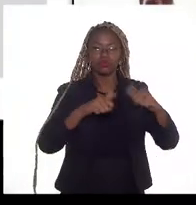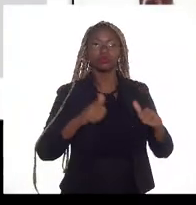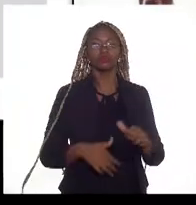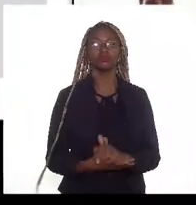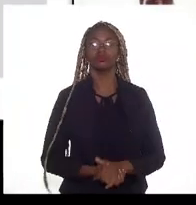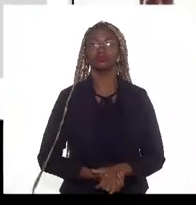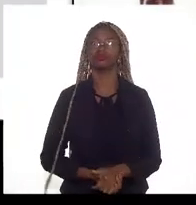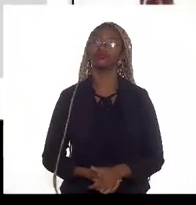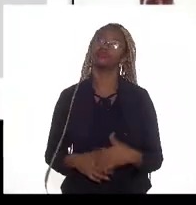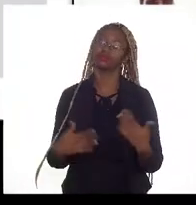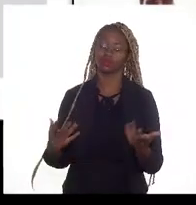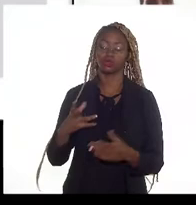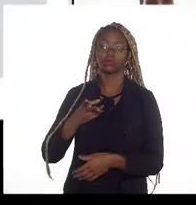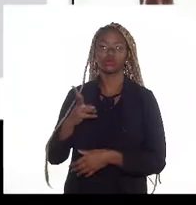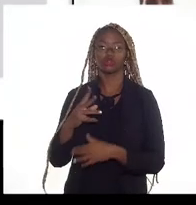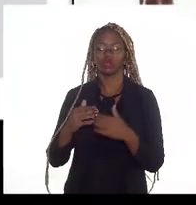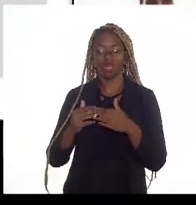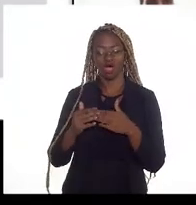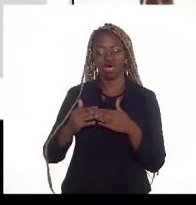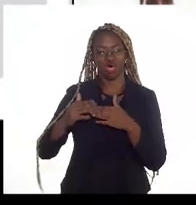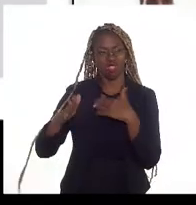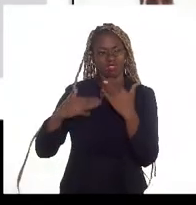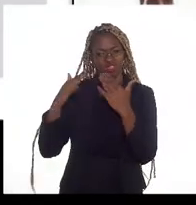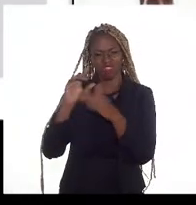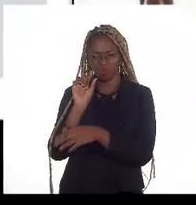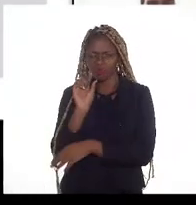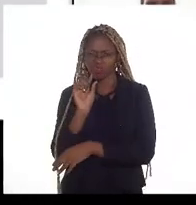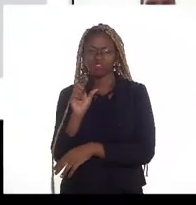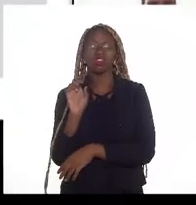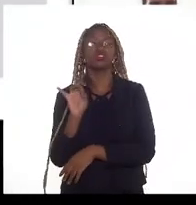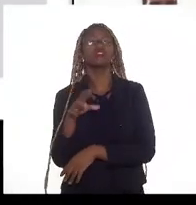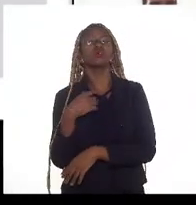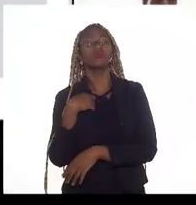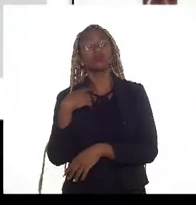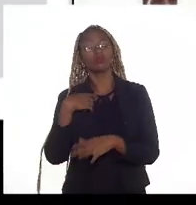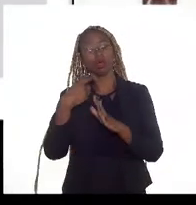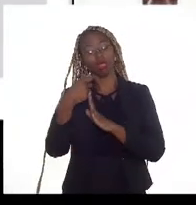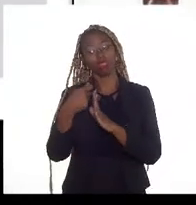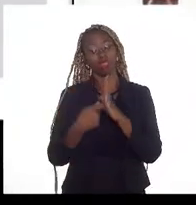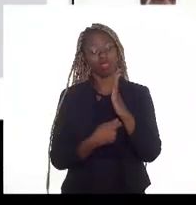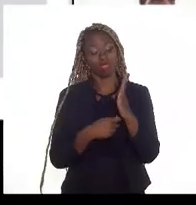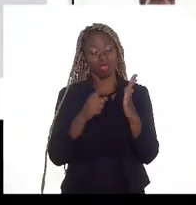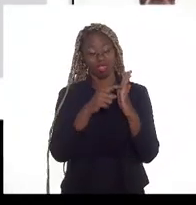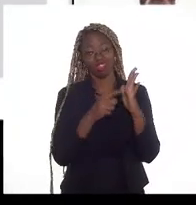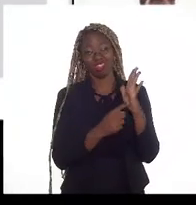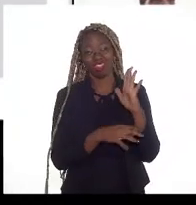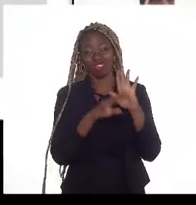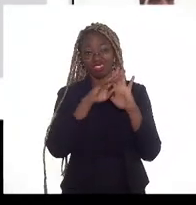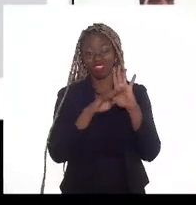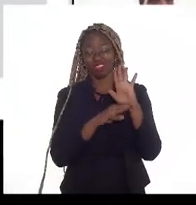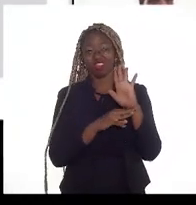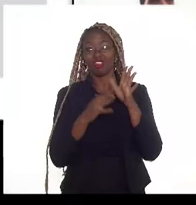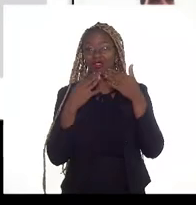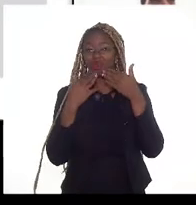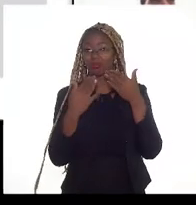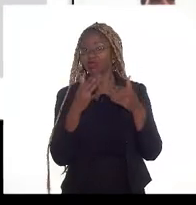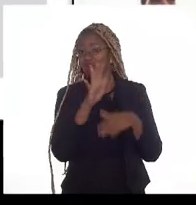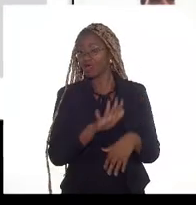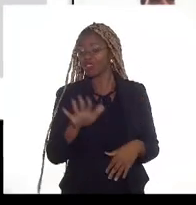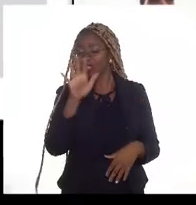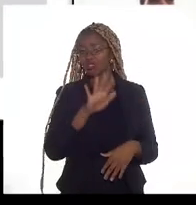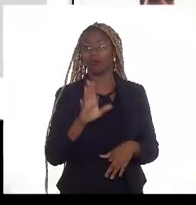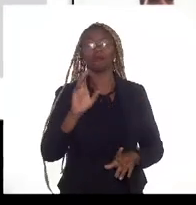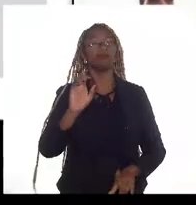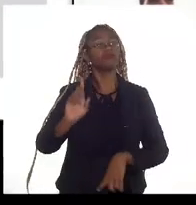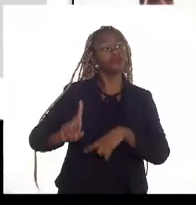Avançando um pouco, doutor Thiago Neves, é só para mim ter aqui o roteiro da apresentação de uma forma completa. Após o